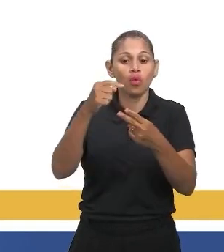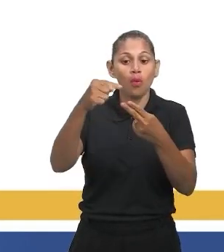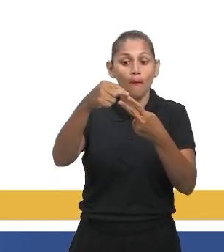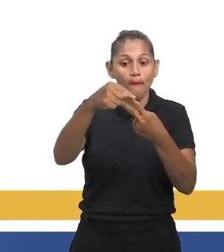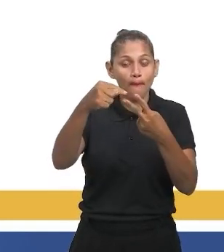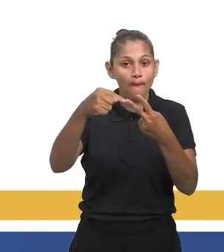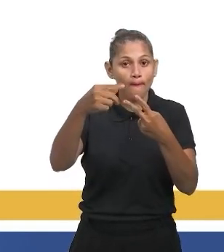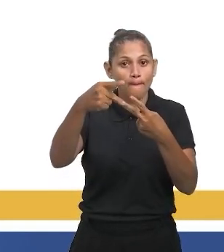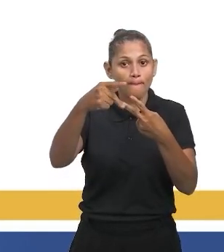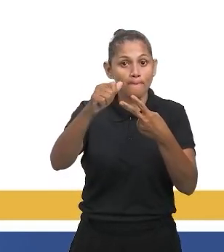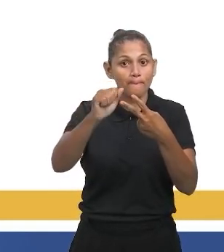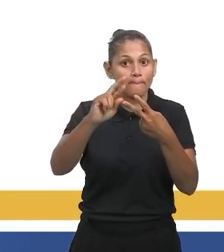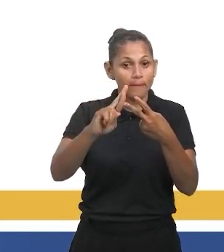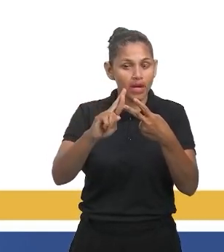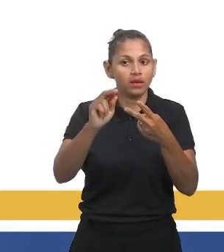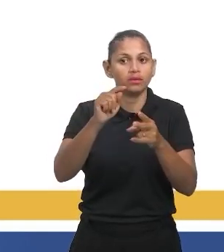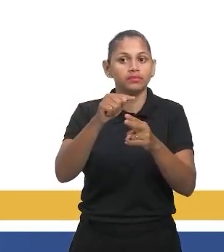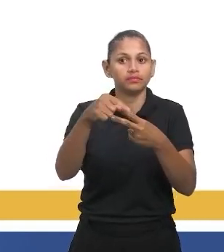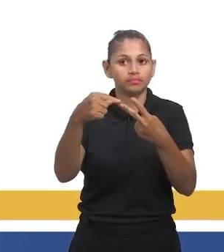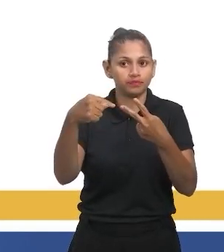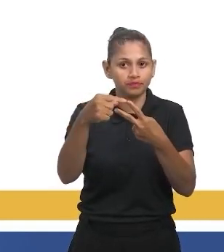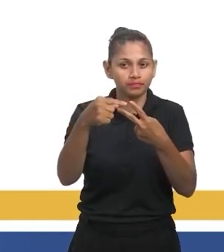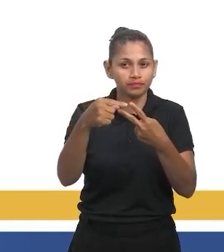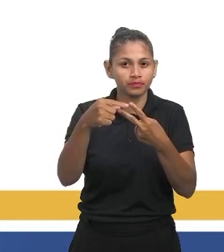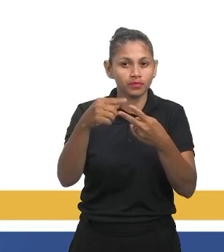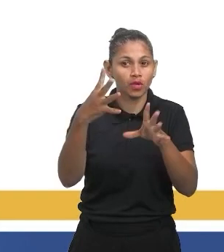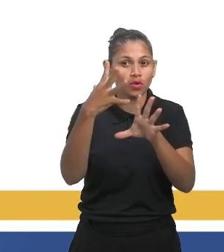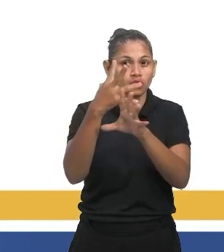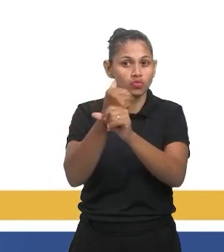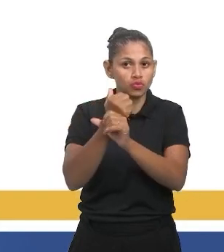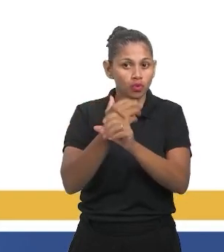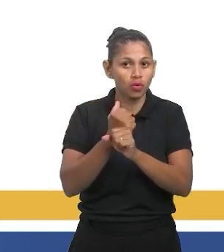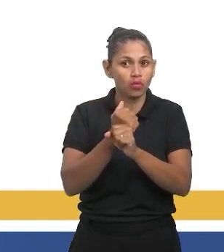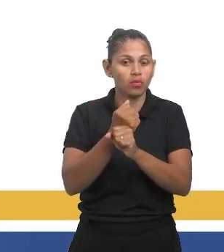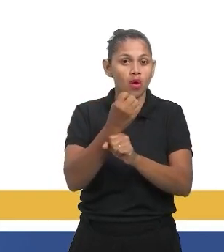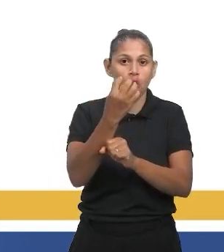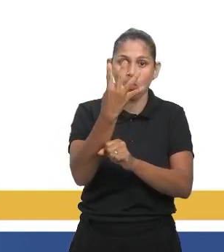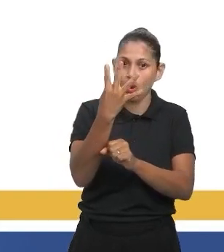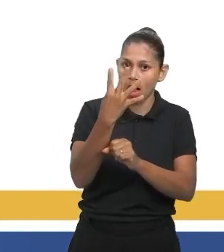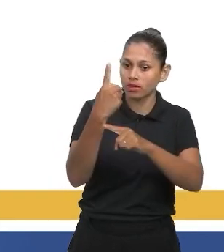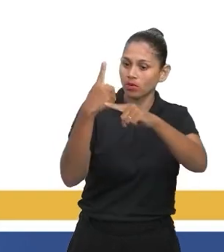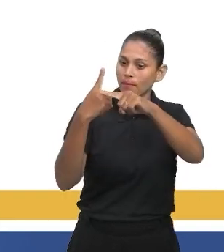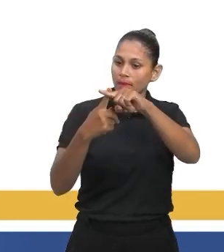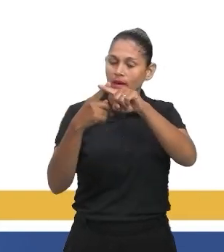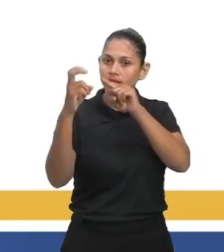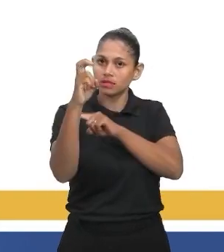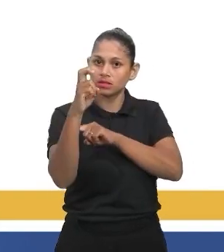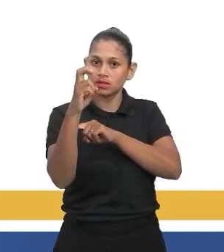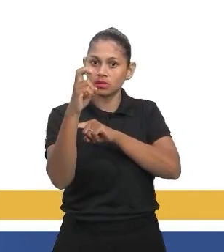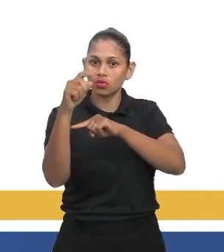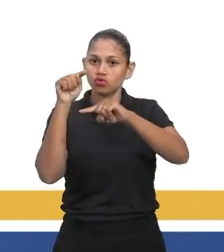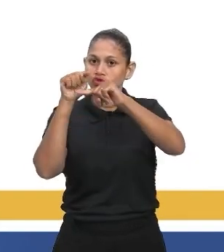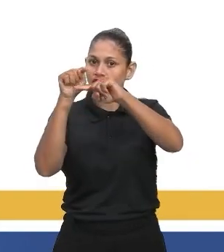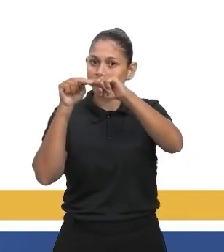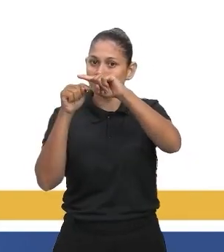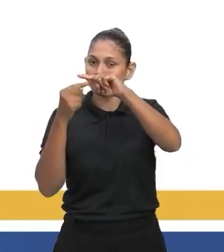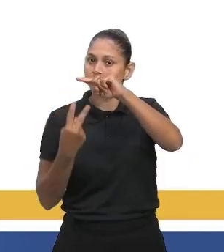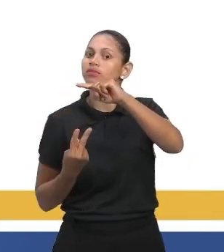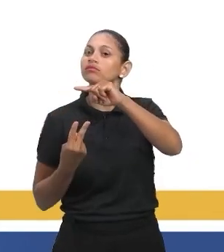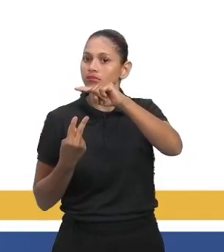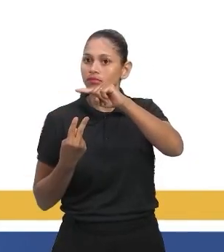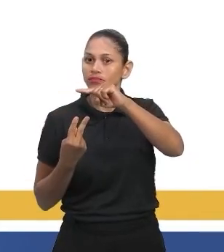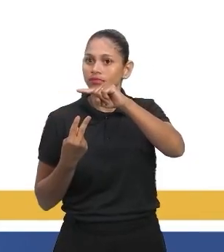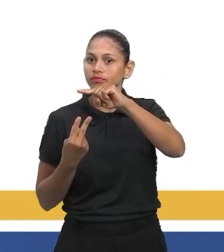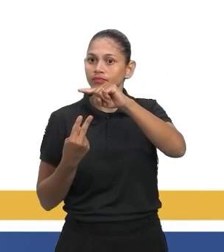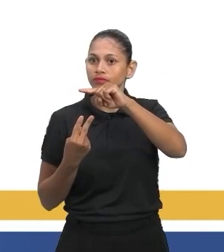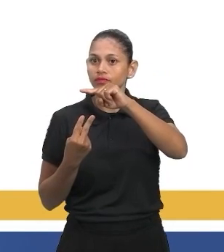Pega os dois que estão no meio, para achar a mediana. Soma, que é o 4 mais 5, e divide por 2. 4 mais 5 é 9.